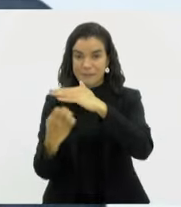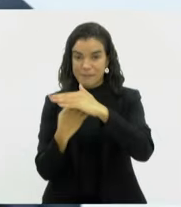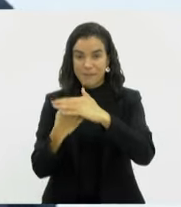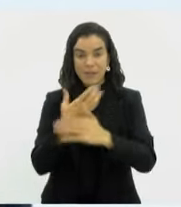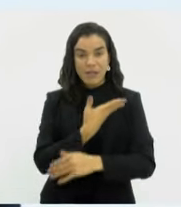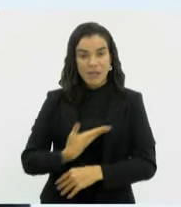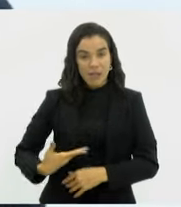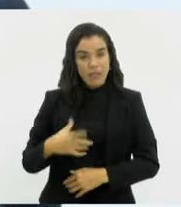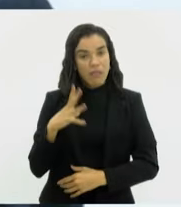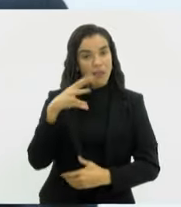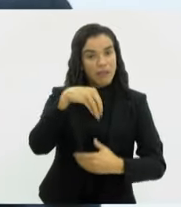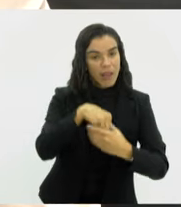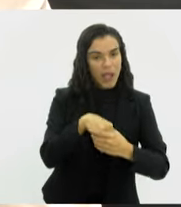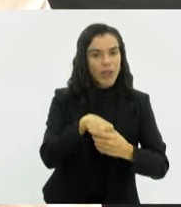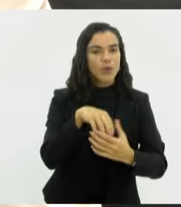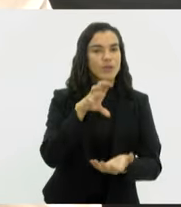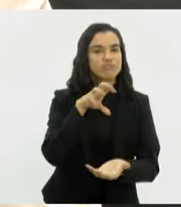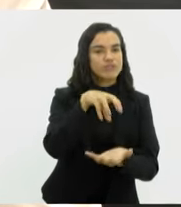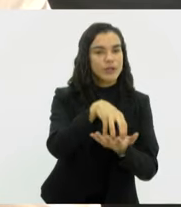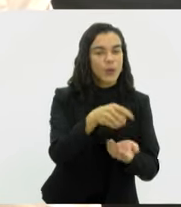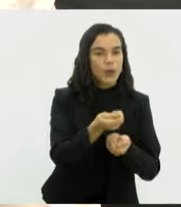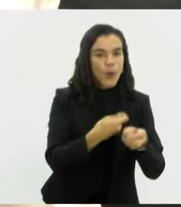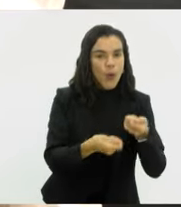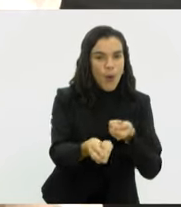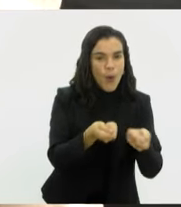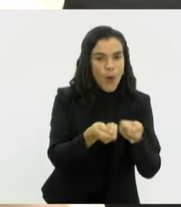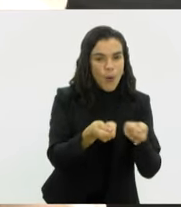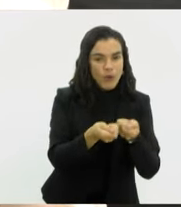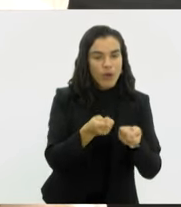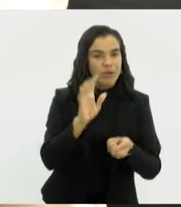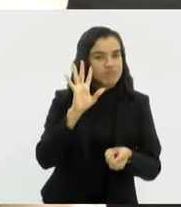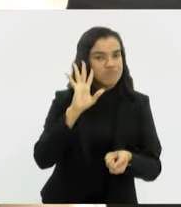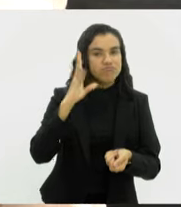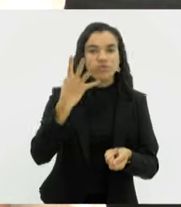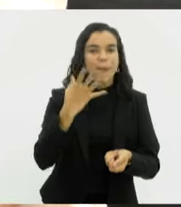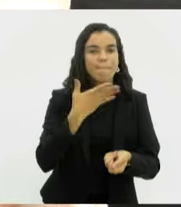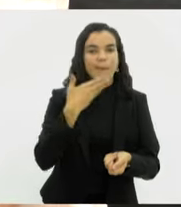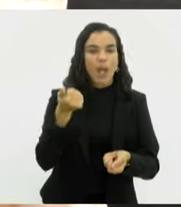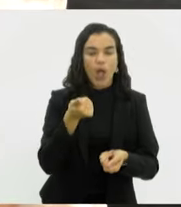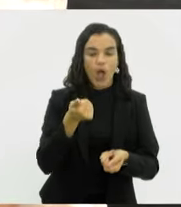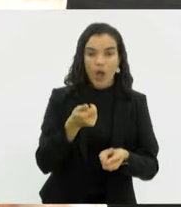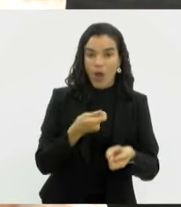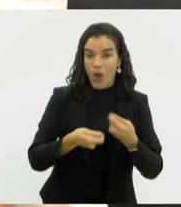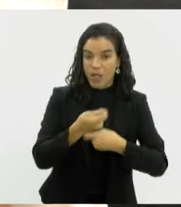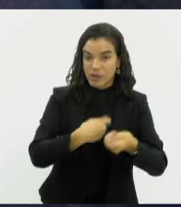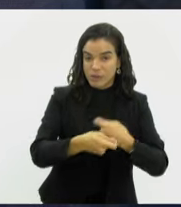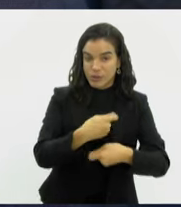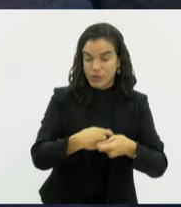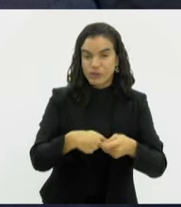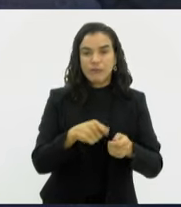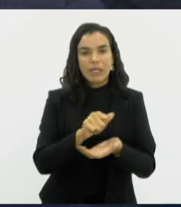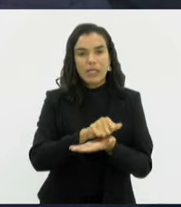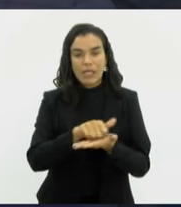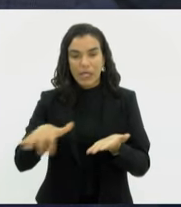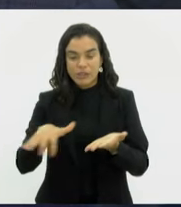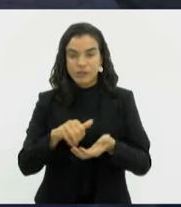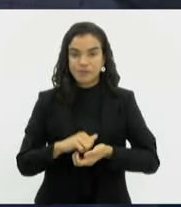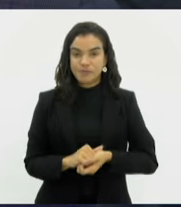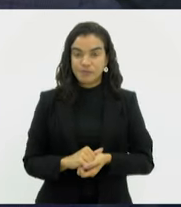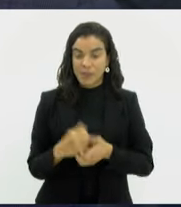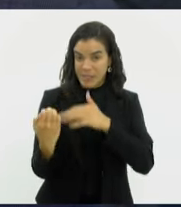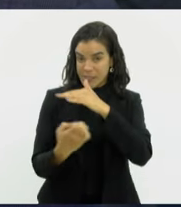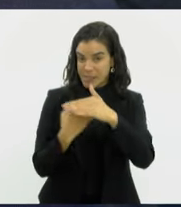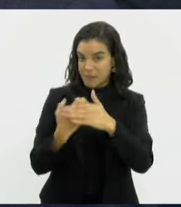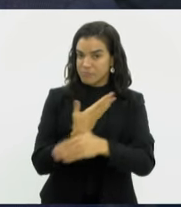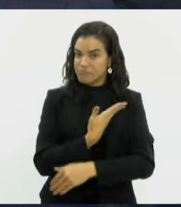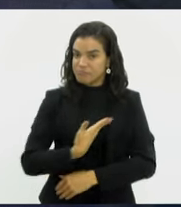departamentos internos de controle para garantir melhores decisões administrativas e de gastos. As empresas públicas, elas se